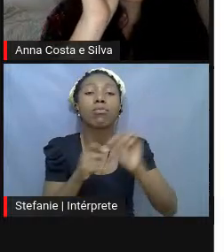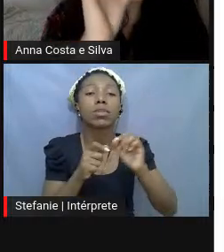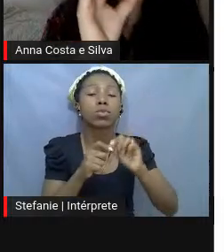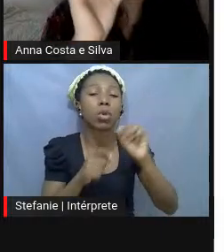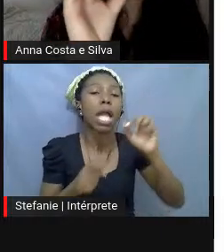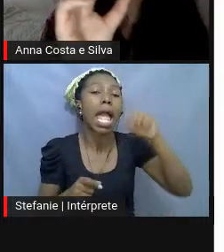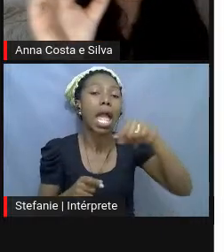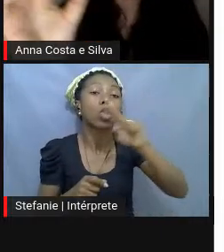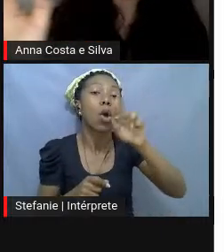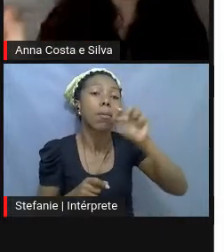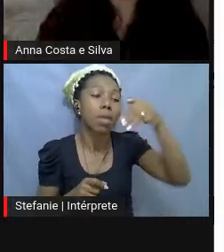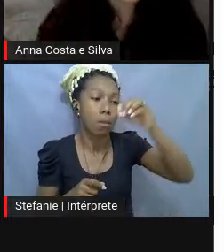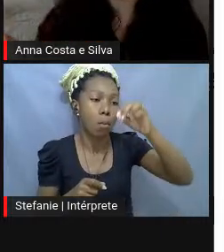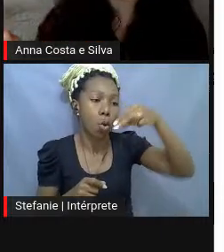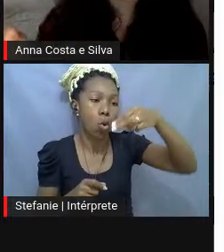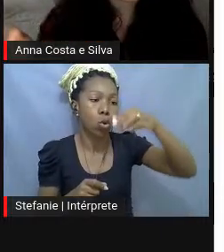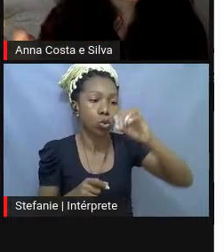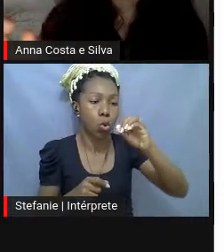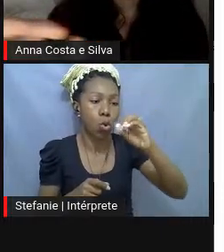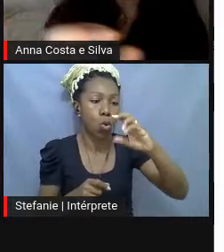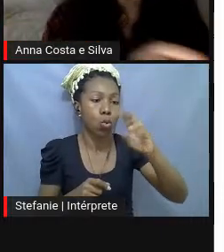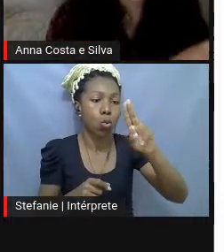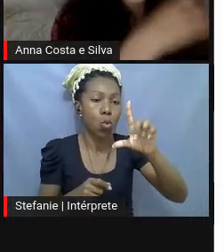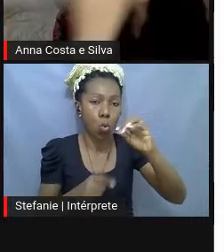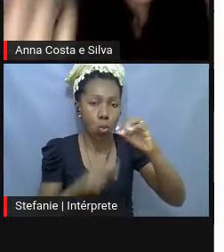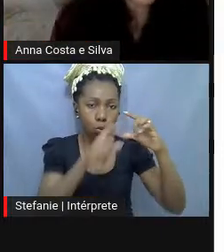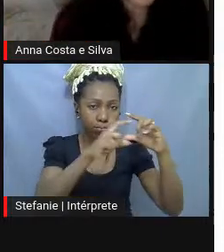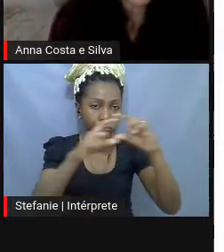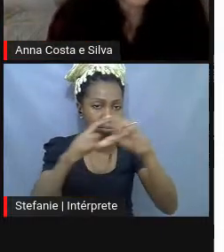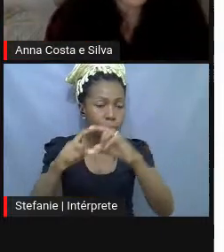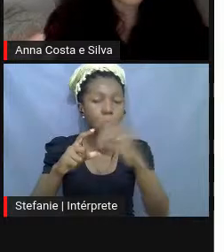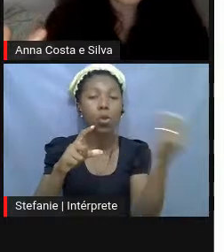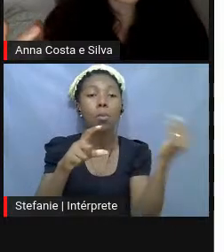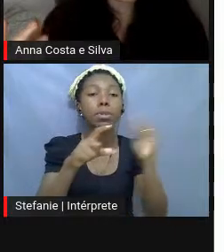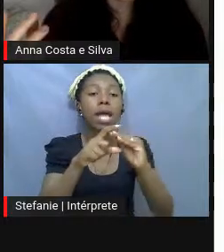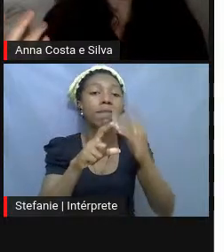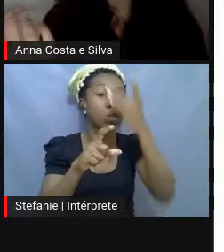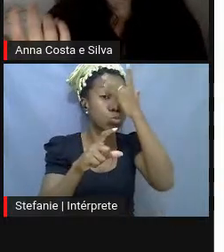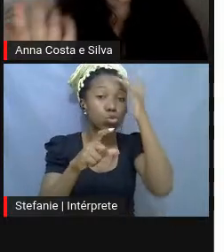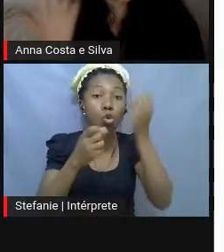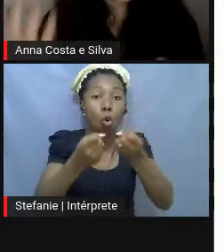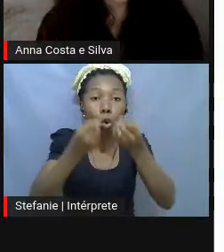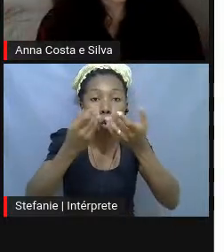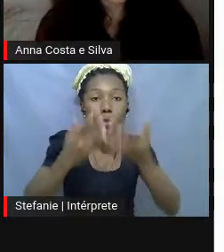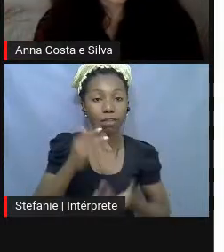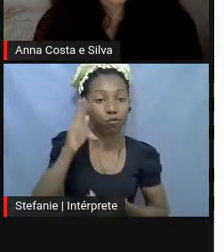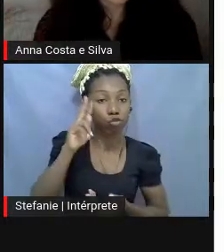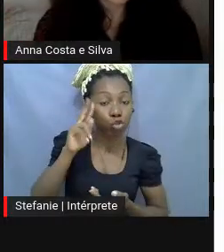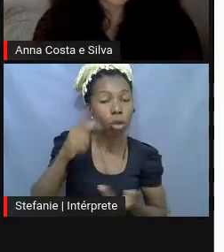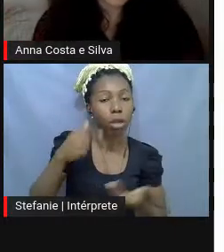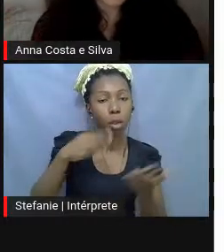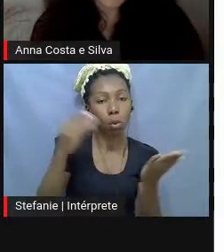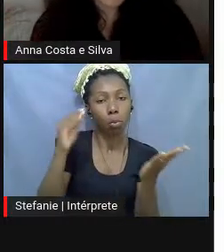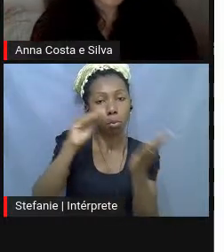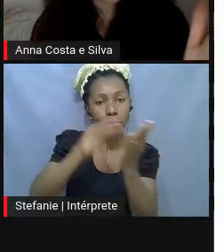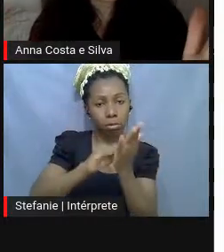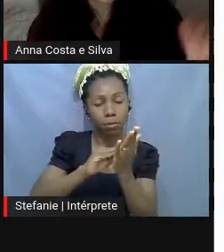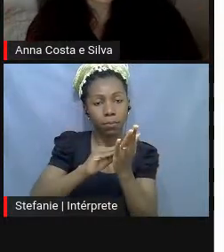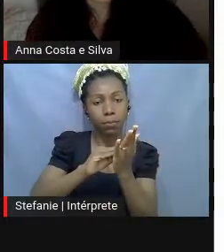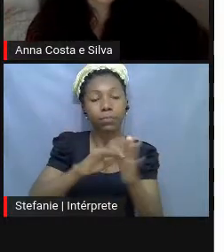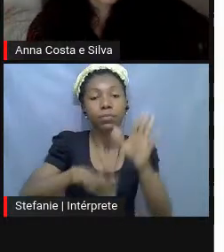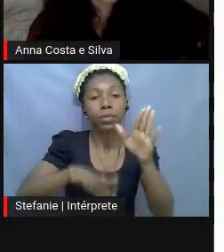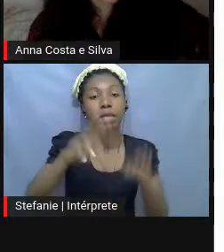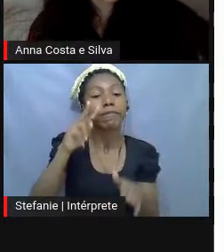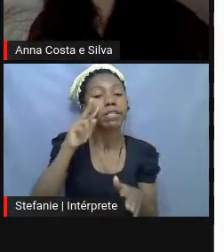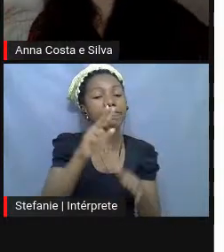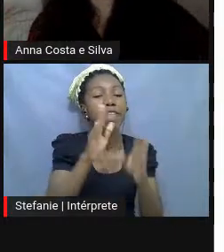histórias que as pessoas me contavam. E essas histórias de forma anônima... Às vezes, se você visse a agenda,